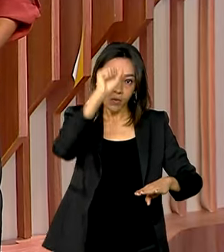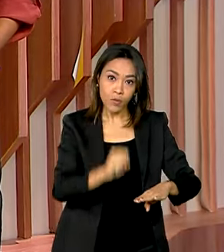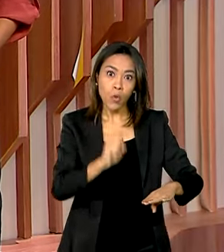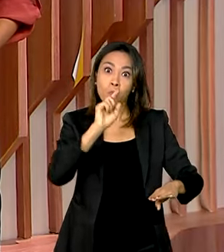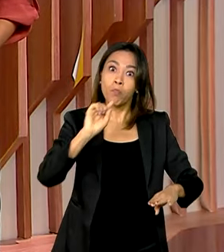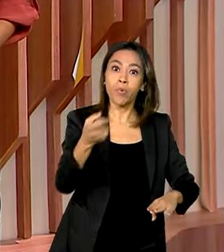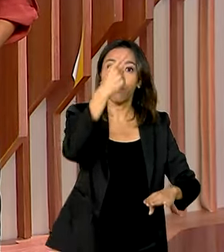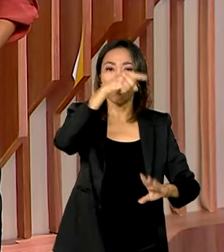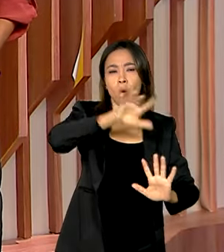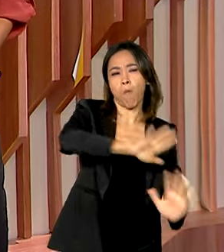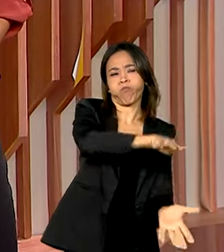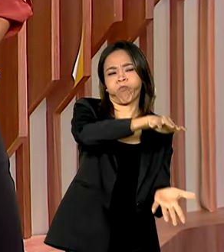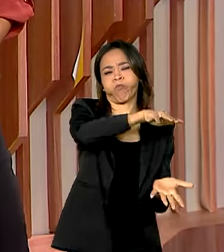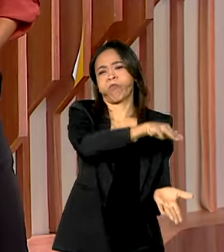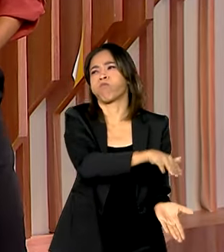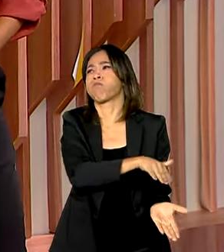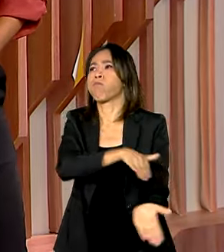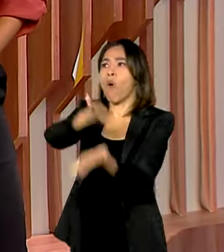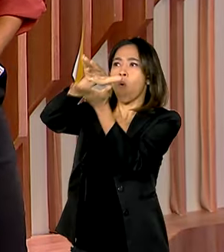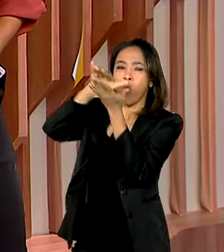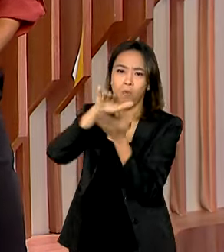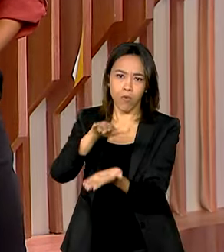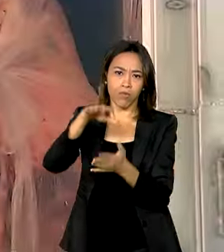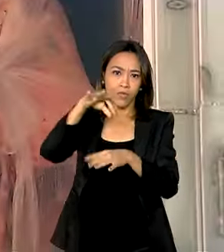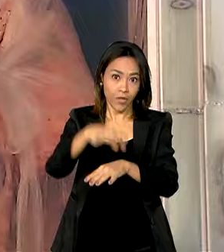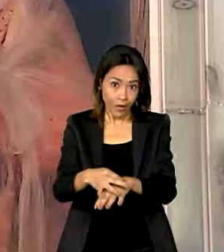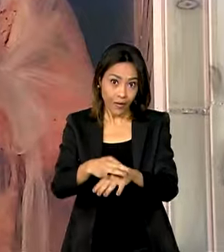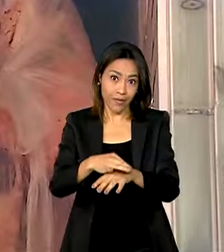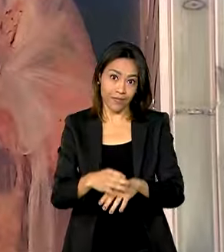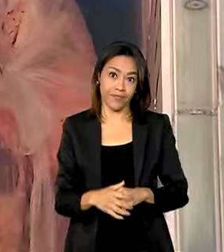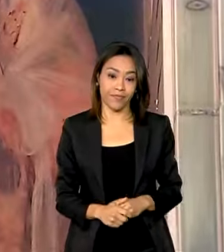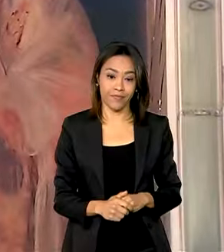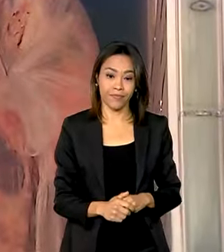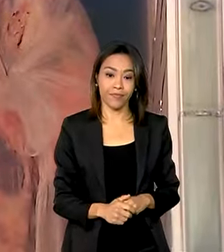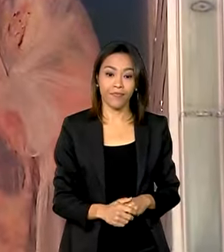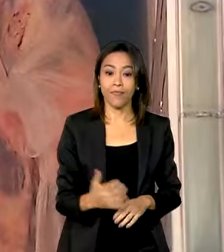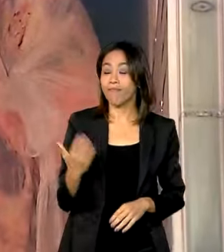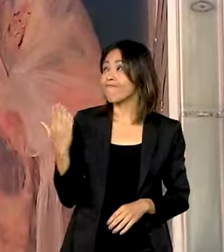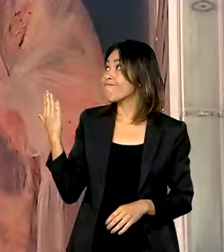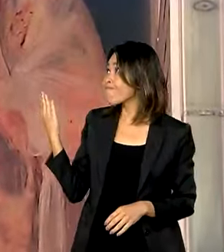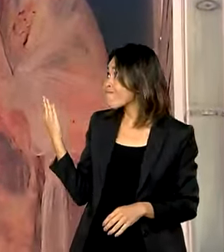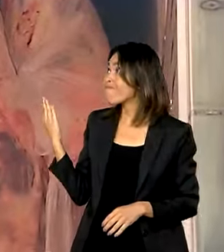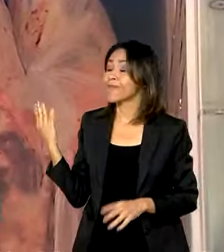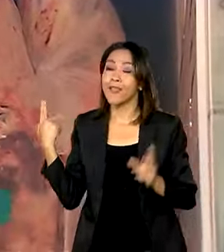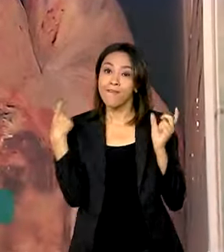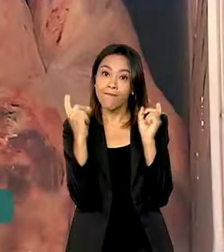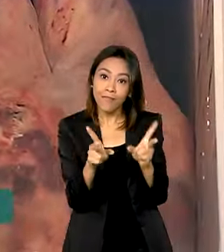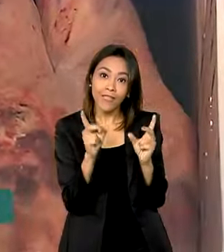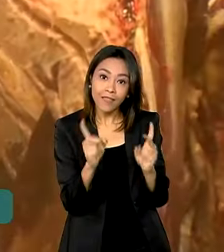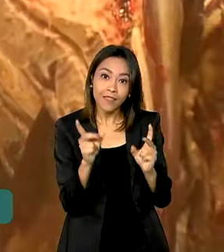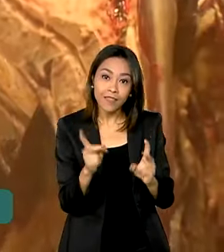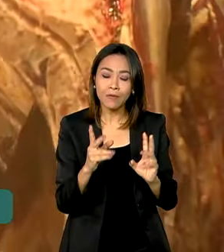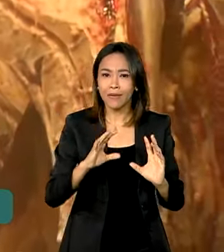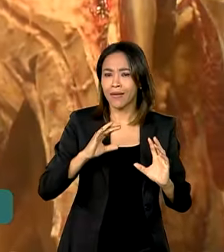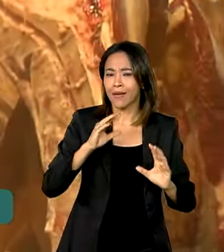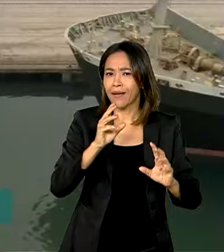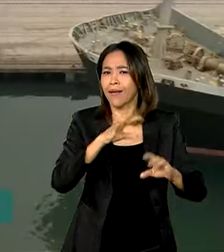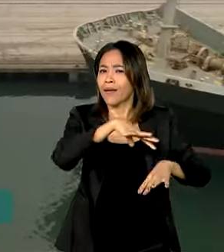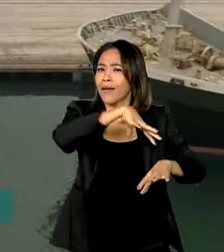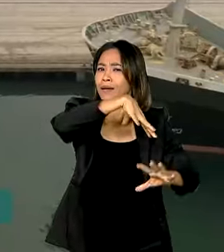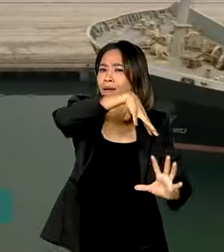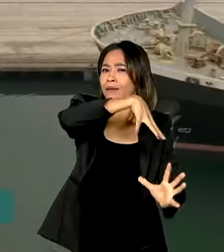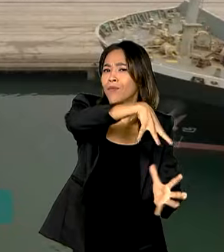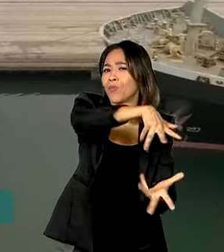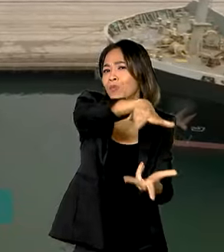carnes ao país asiático por uma dessas empresas. Maior produtor e exportador de carne bovina do mundo, o Brasil